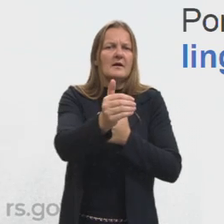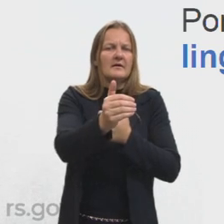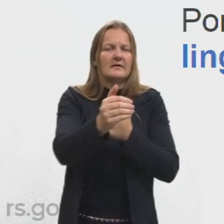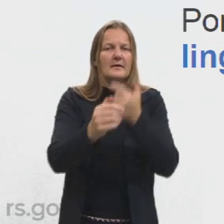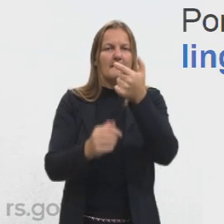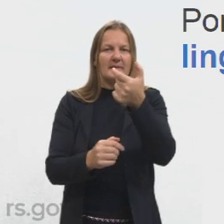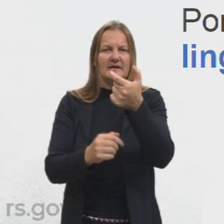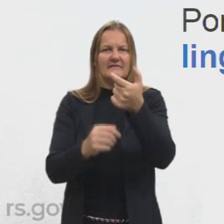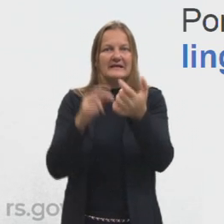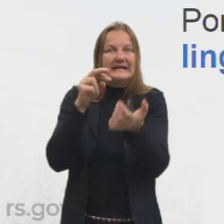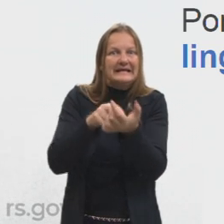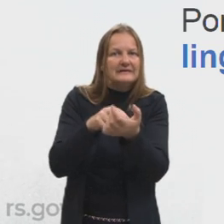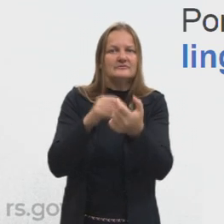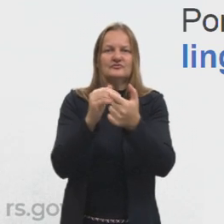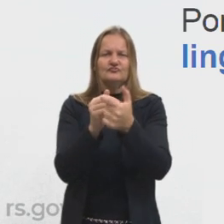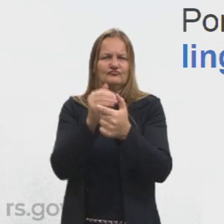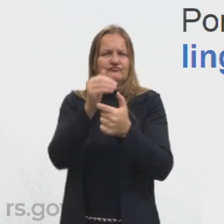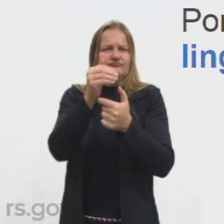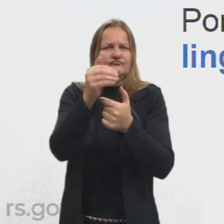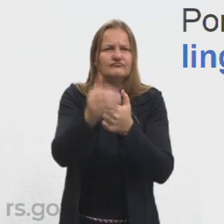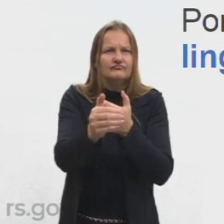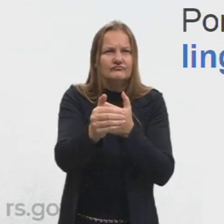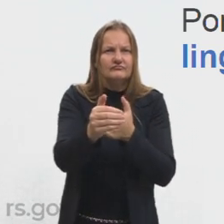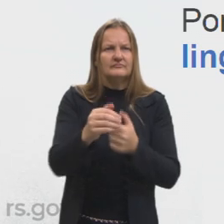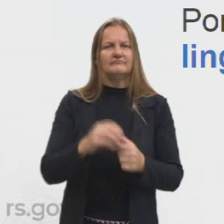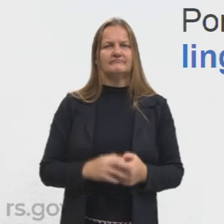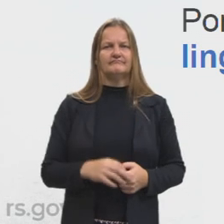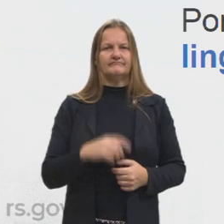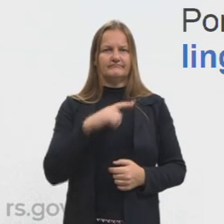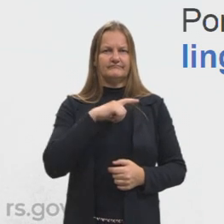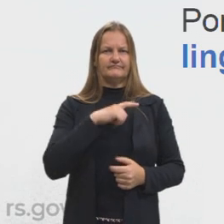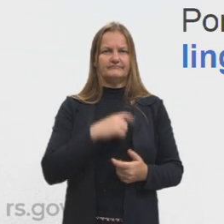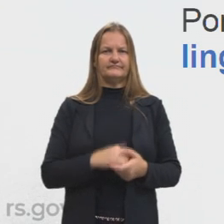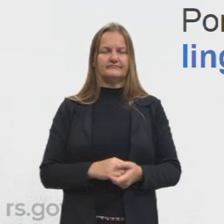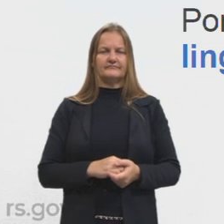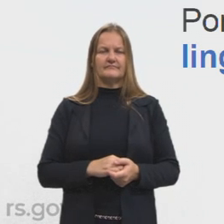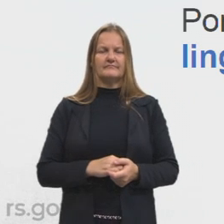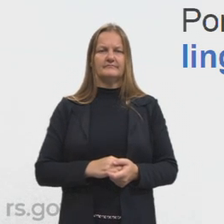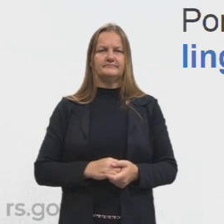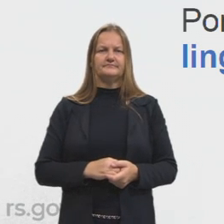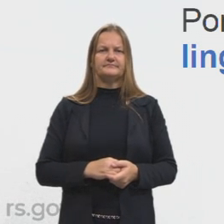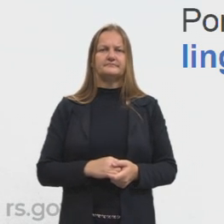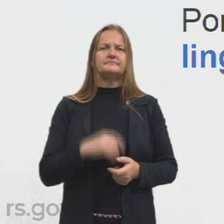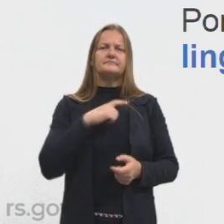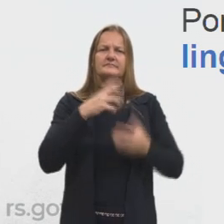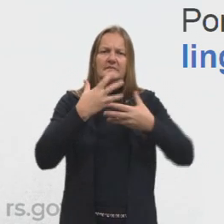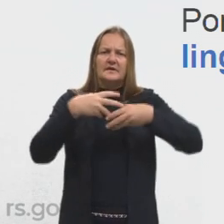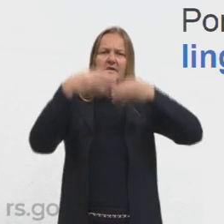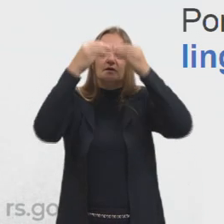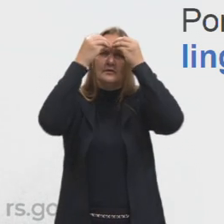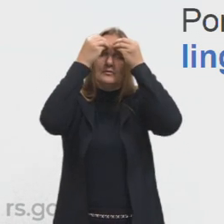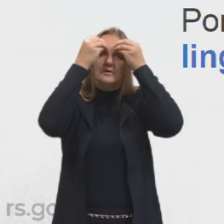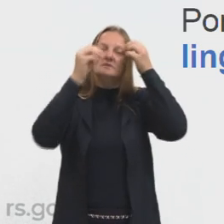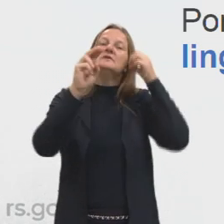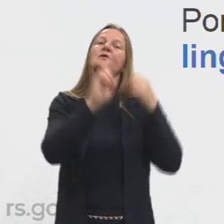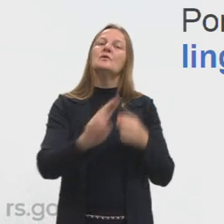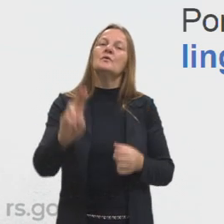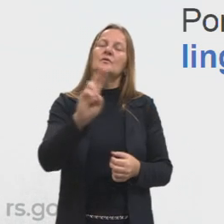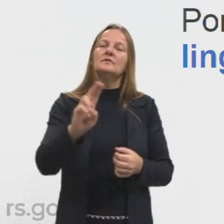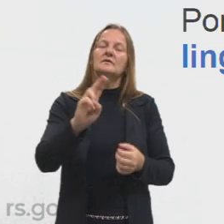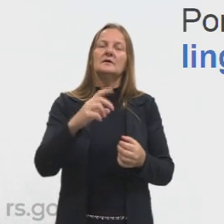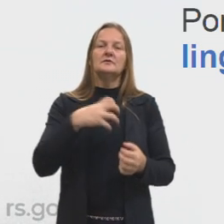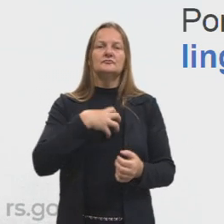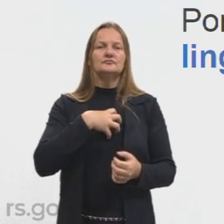linguagem objetiva e clara do sentido denotativo. Aqui a gente tem a linguagem sendo utilizada num